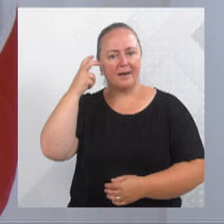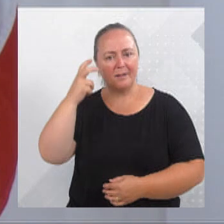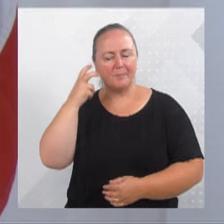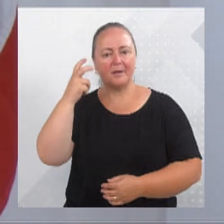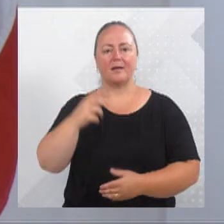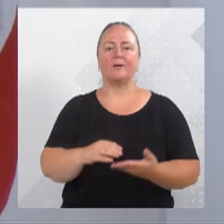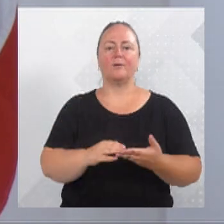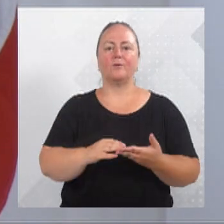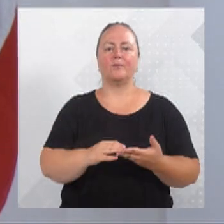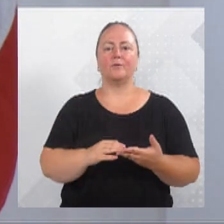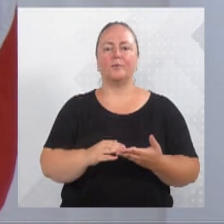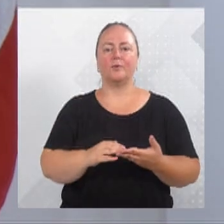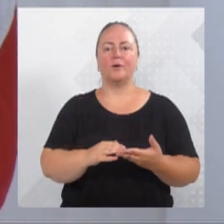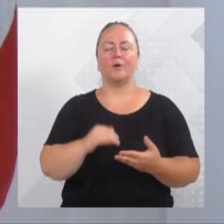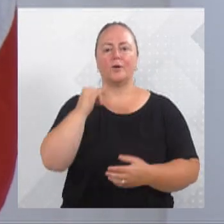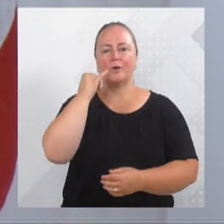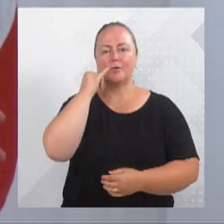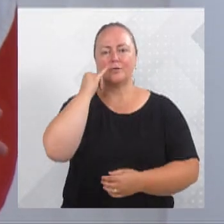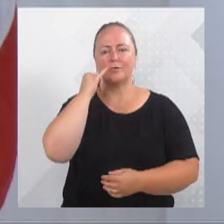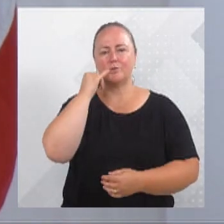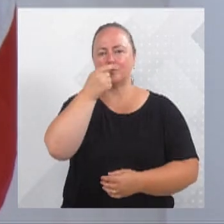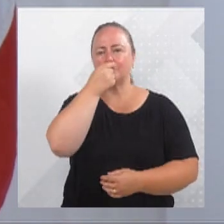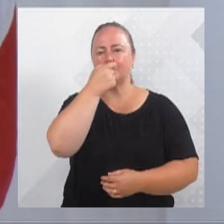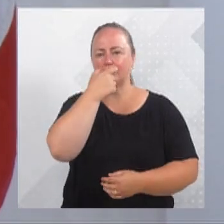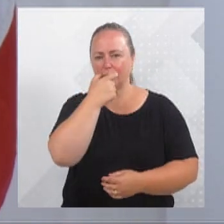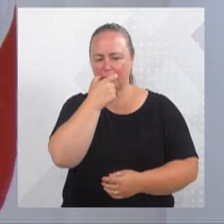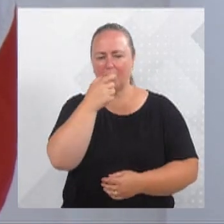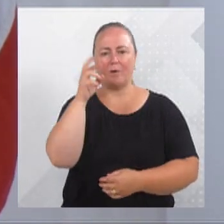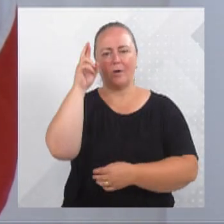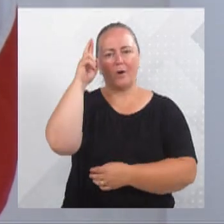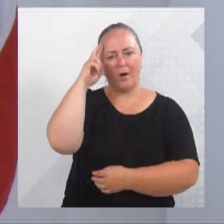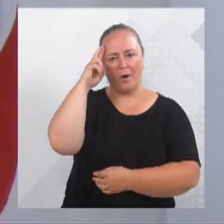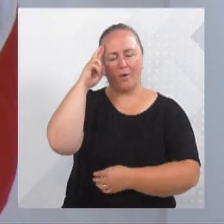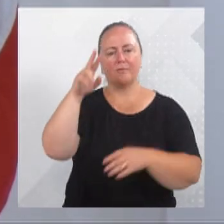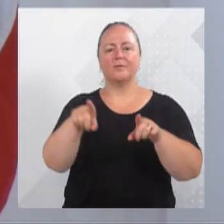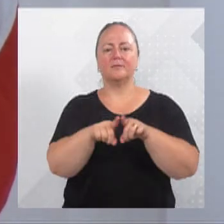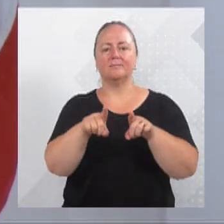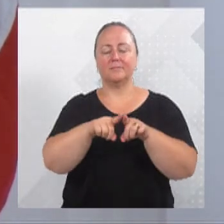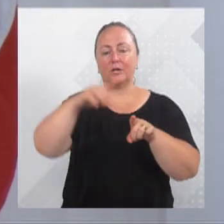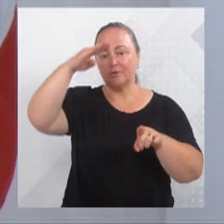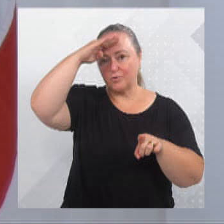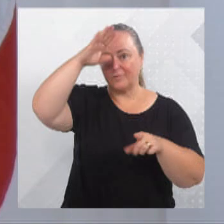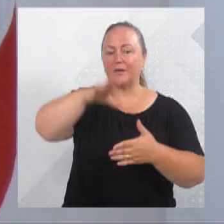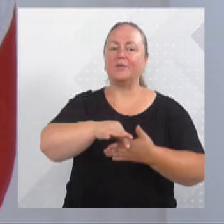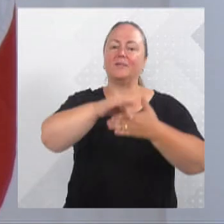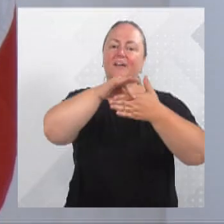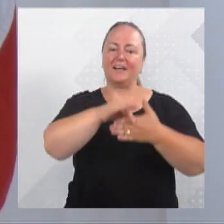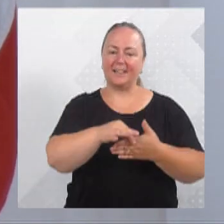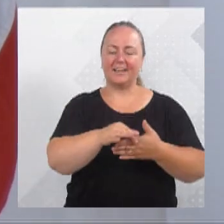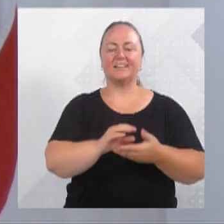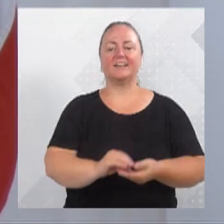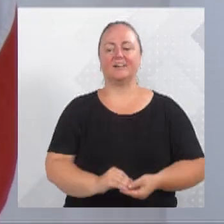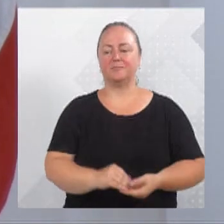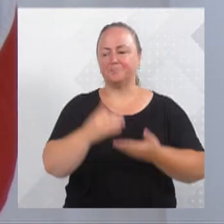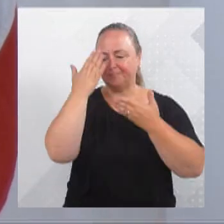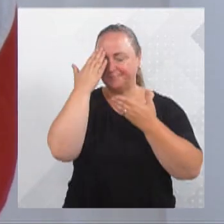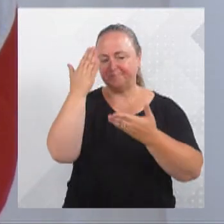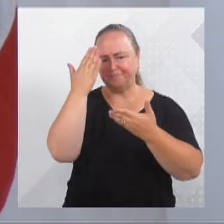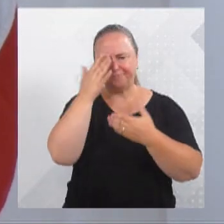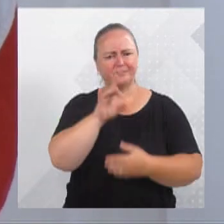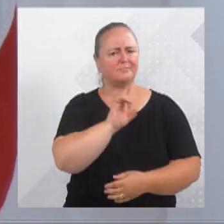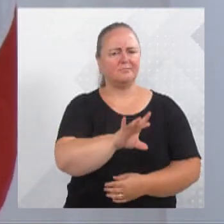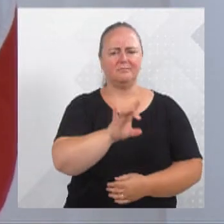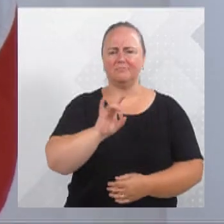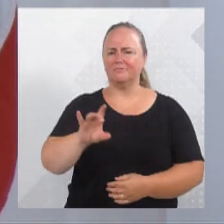vereador Bruno Cunha, vereador Rolf e o nosso líder do governo, vereador Jovino, agradecer a cada um dos vereadores pelo